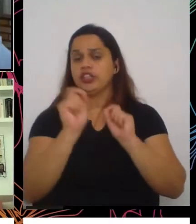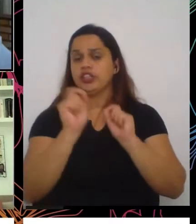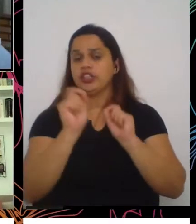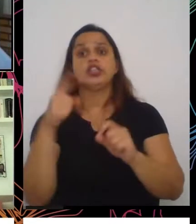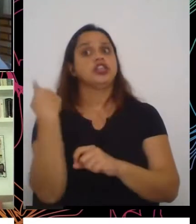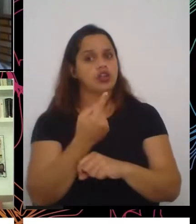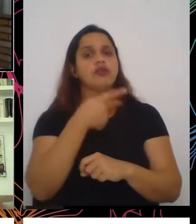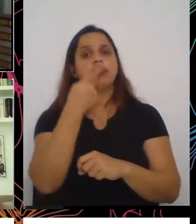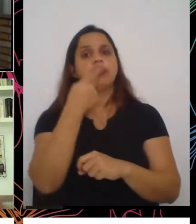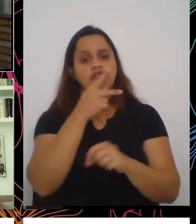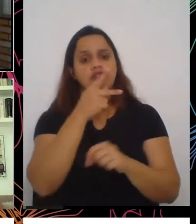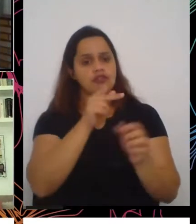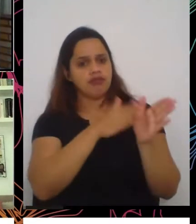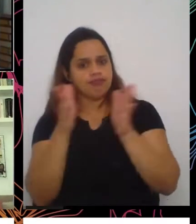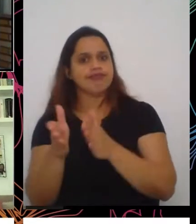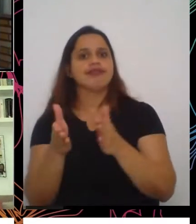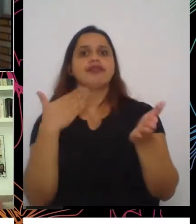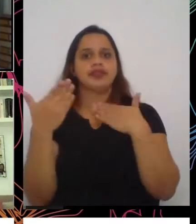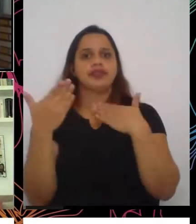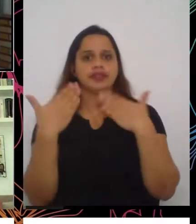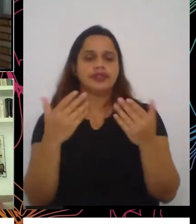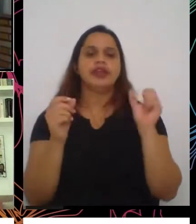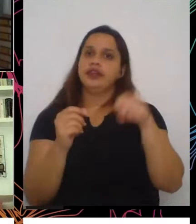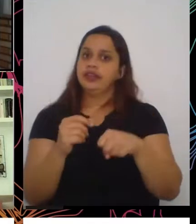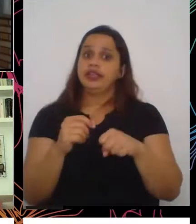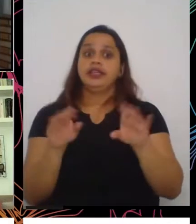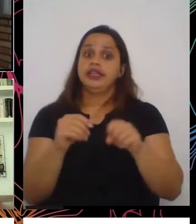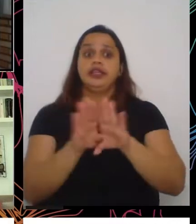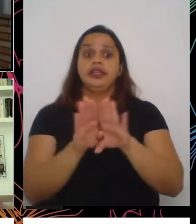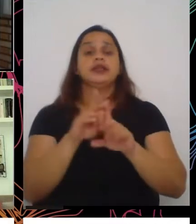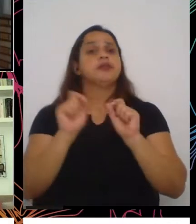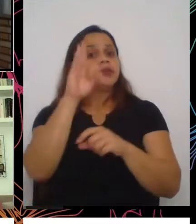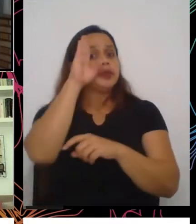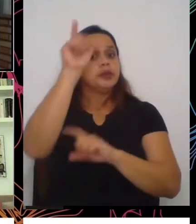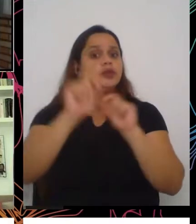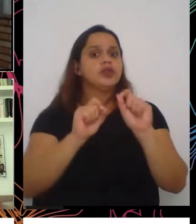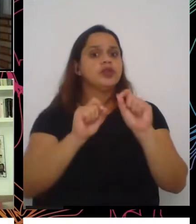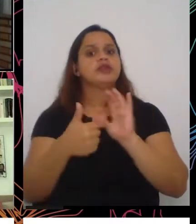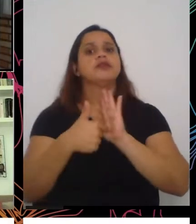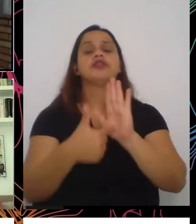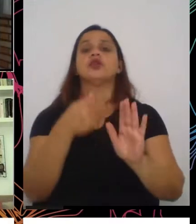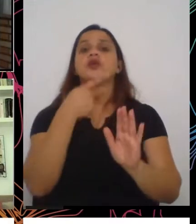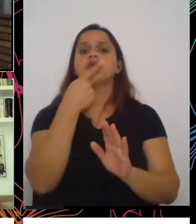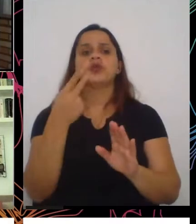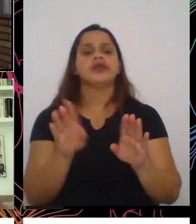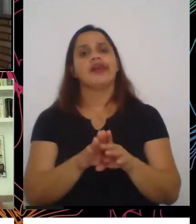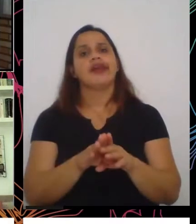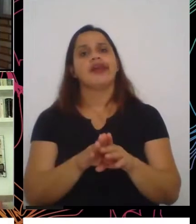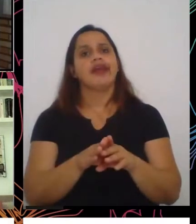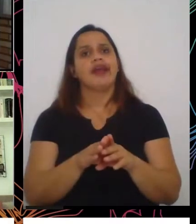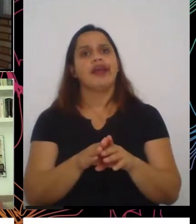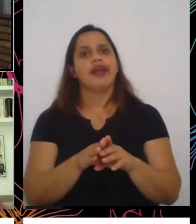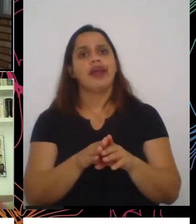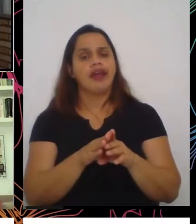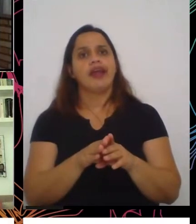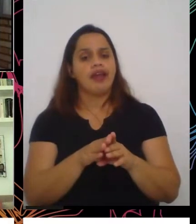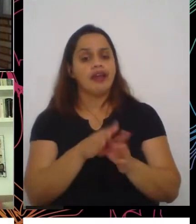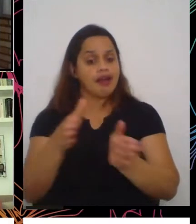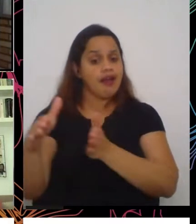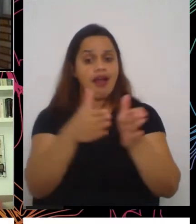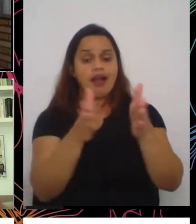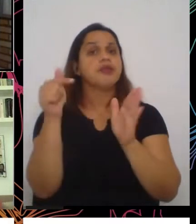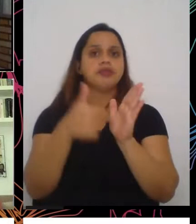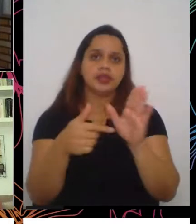dessa conversa, né? E, sobretudo, quando você aponta aí possíveis caminhos e realmente respondendo a minha